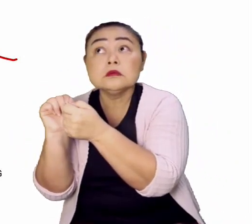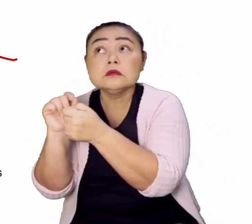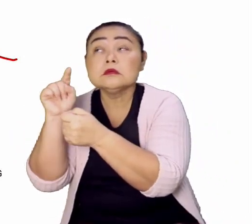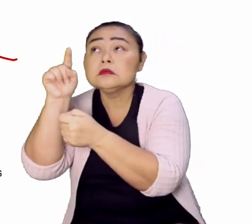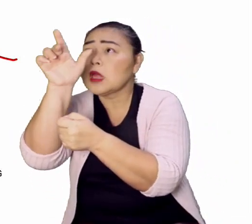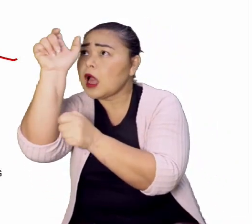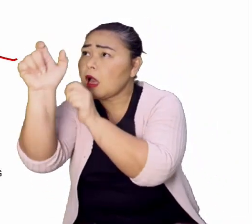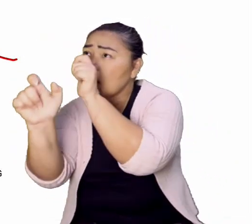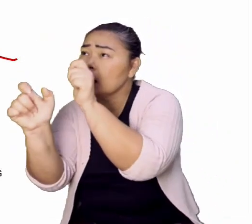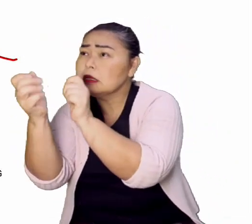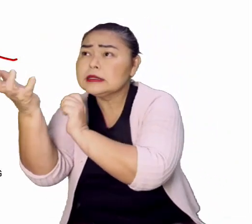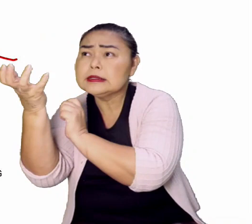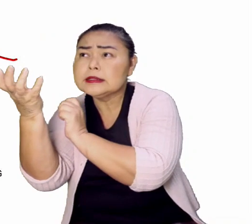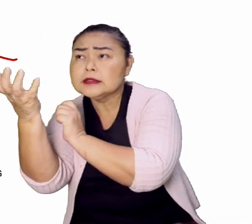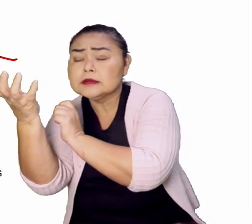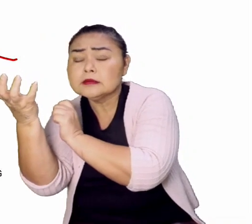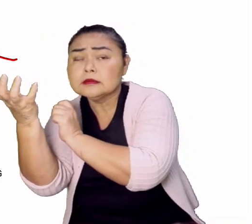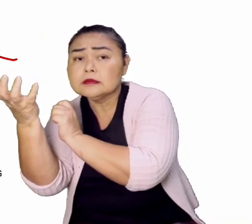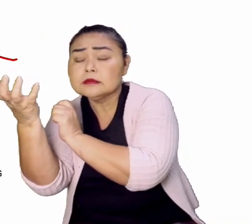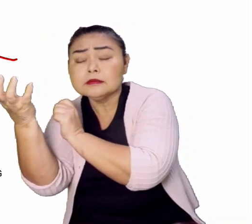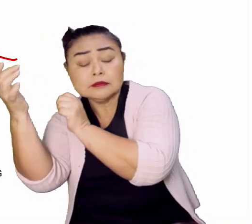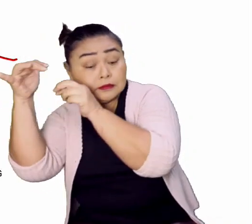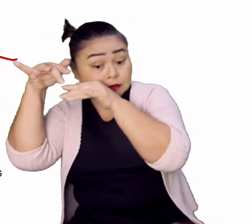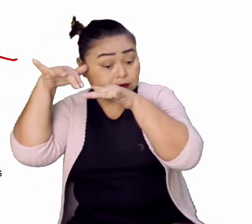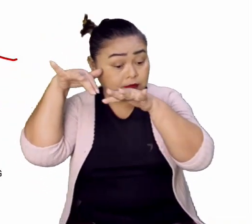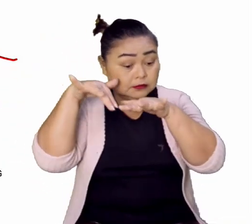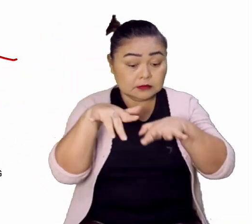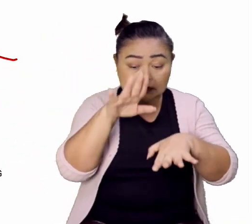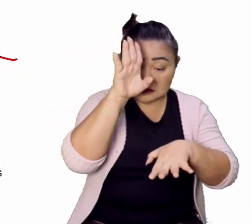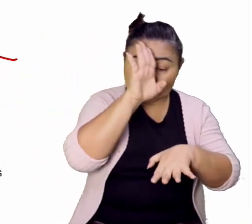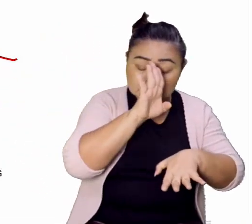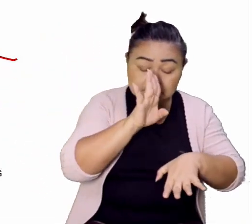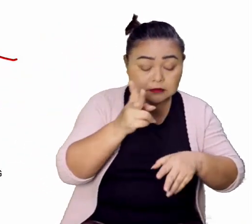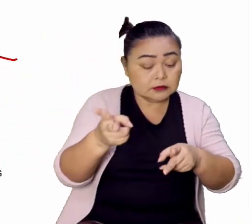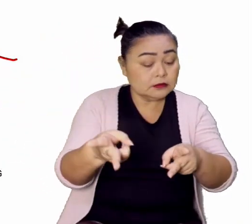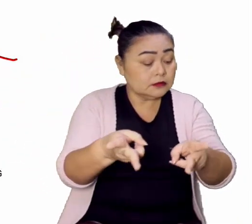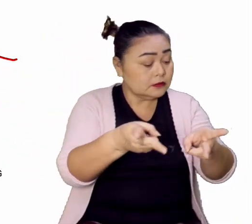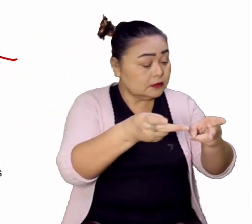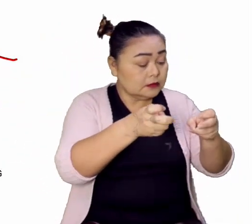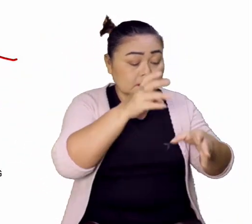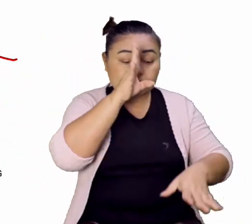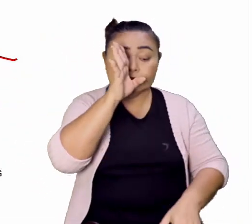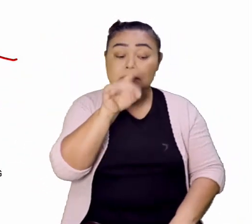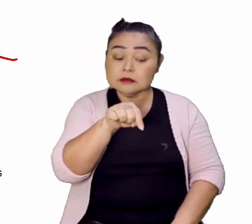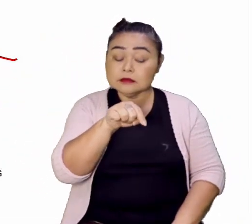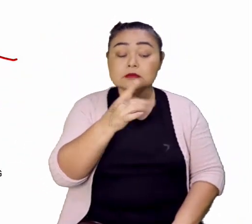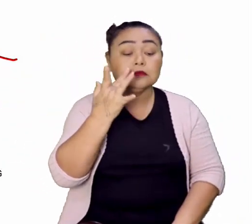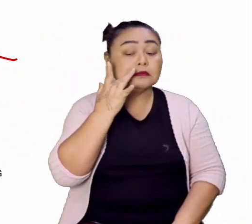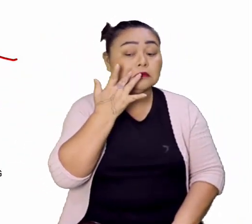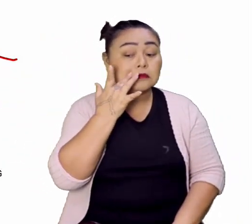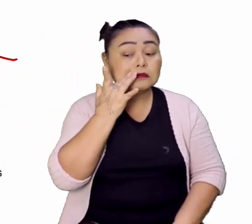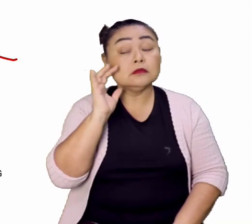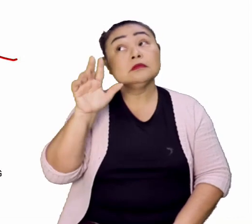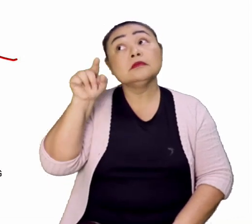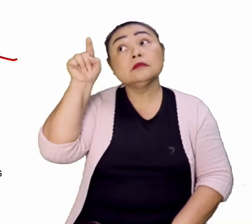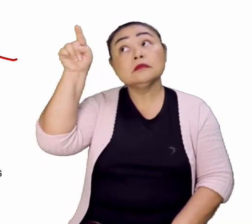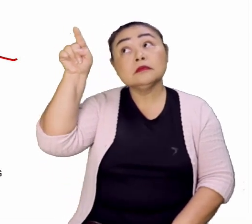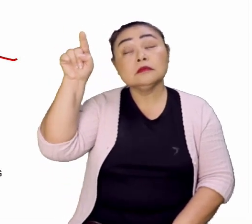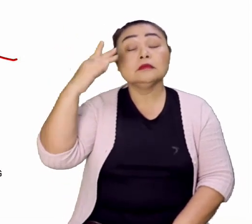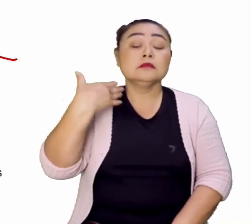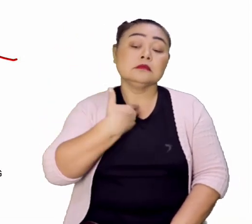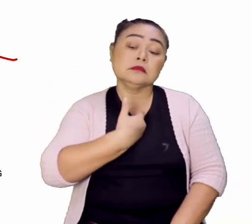vir para o Brasil para poder explorar o ouro. Aí foi quando o governo português